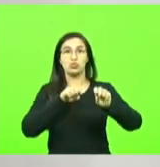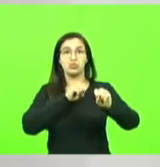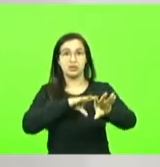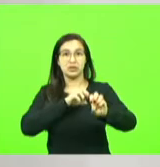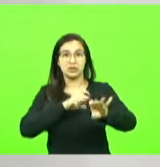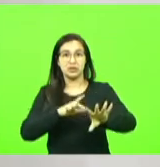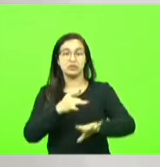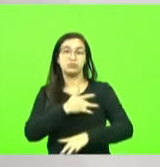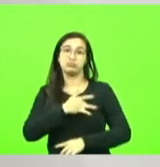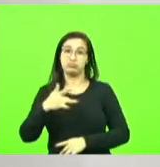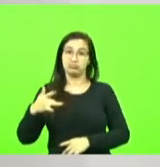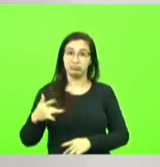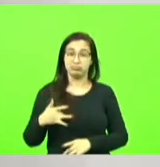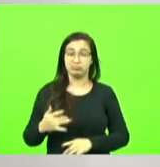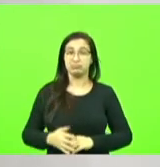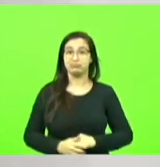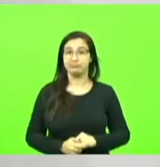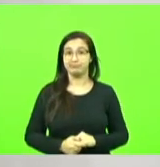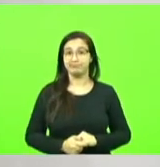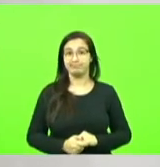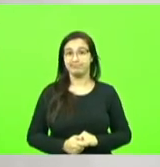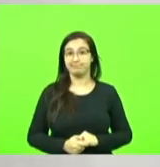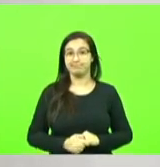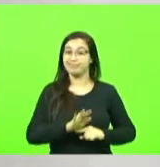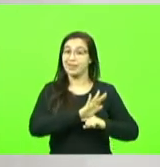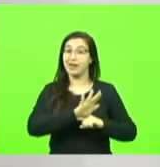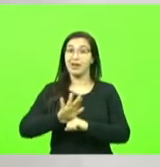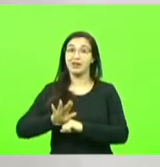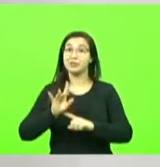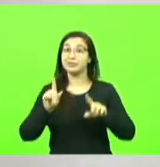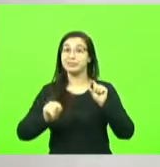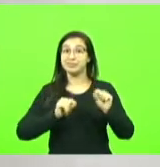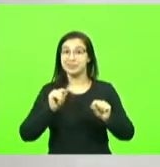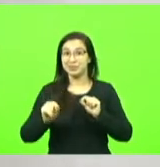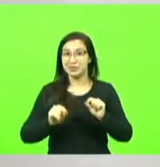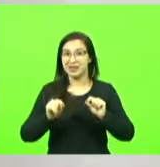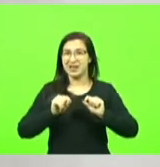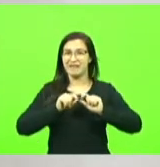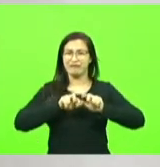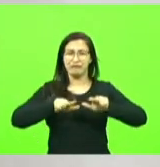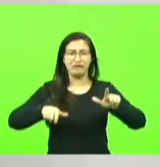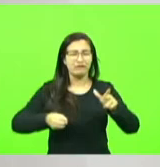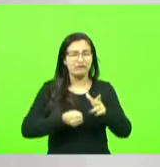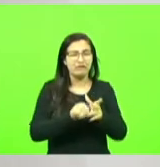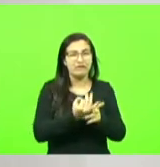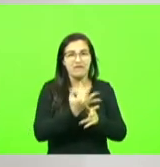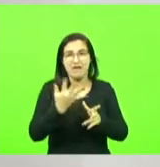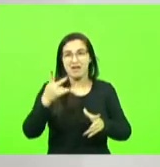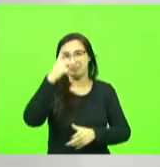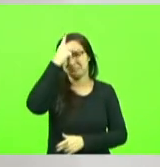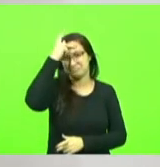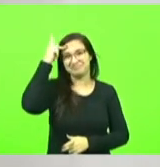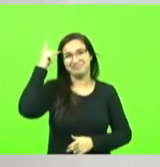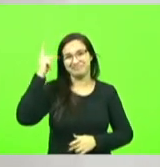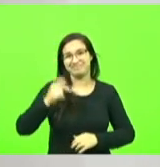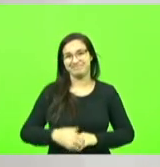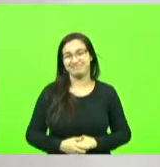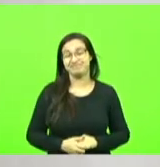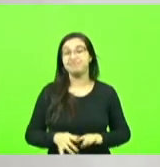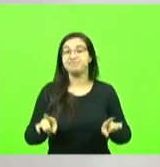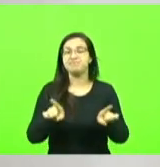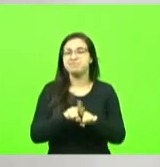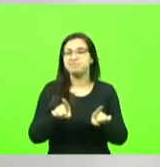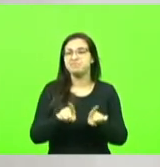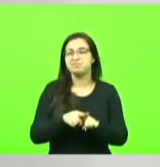saúde o que impactar diretamente em centenas ou milhares de pessoas também me